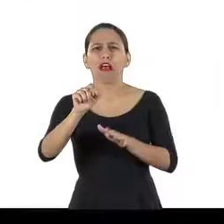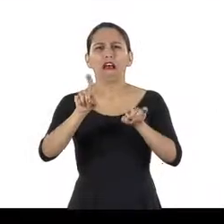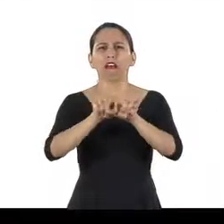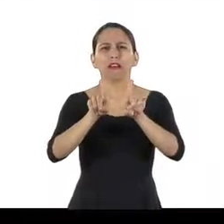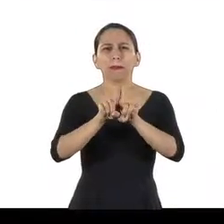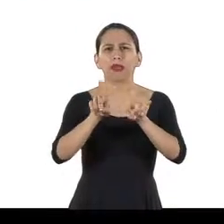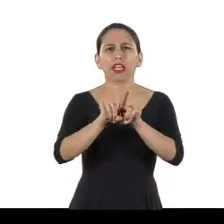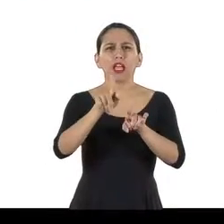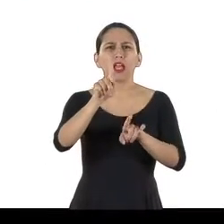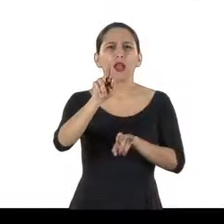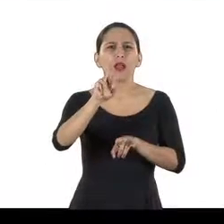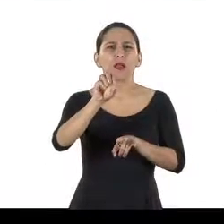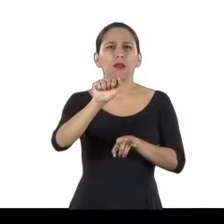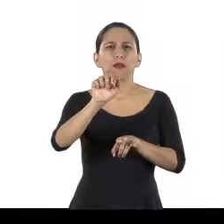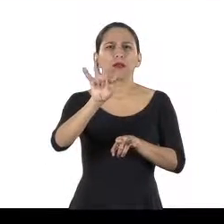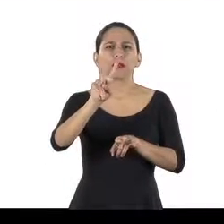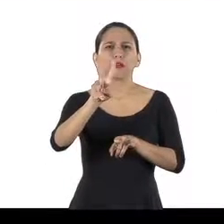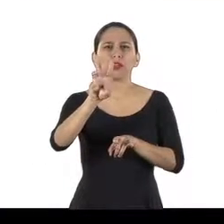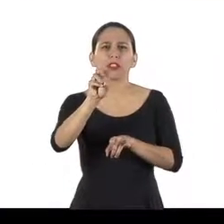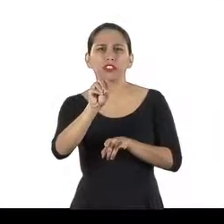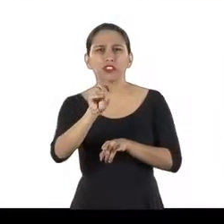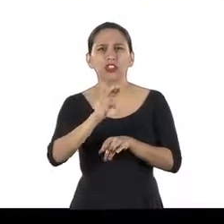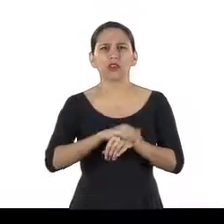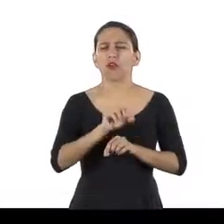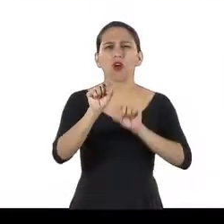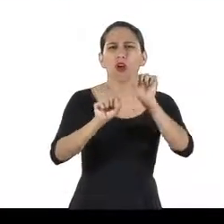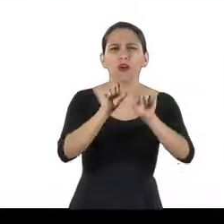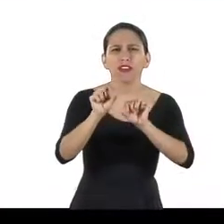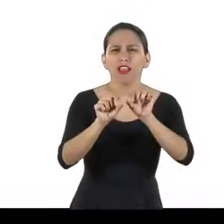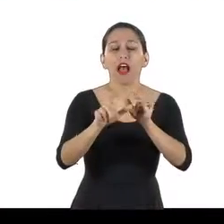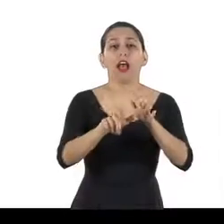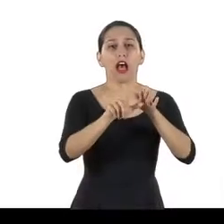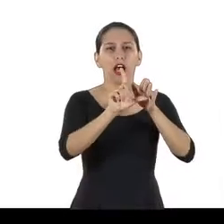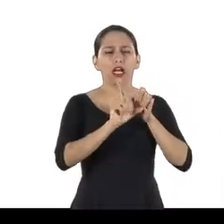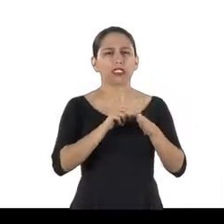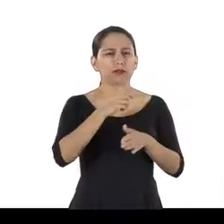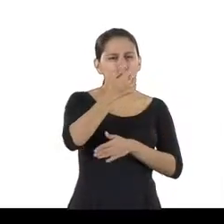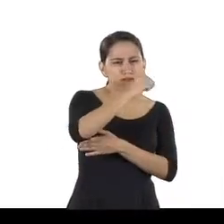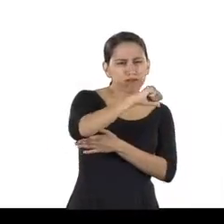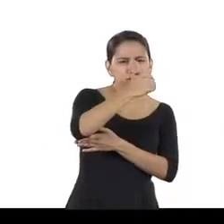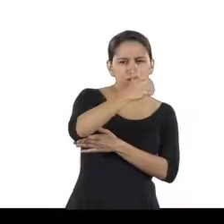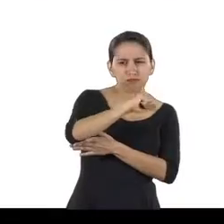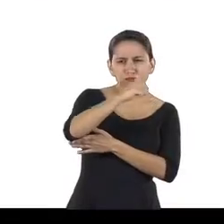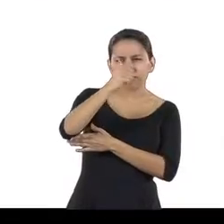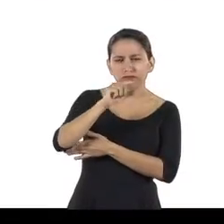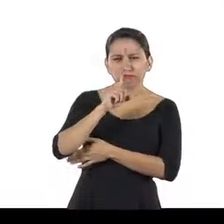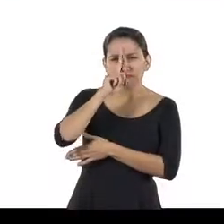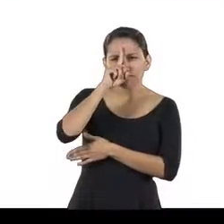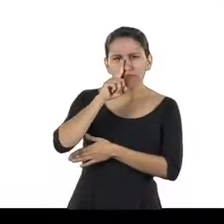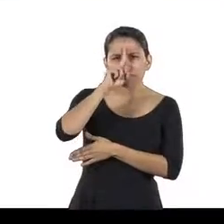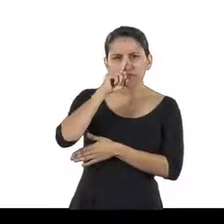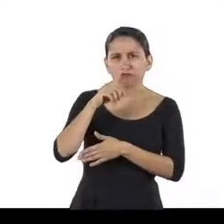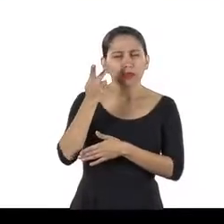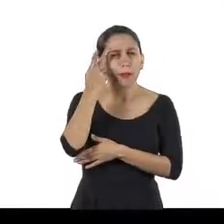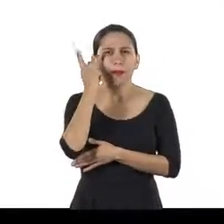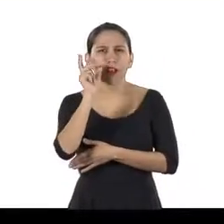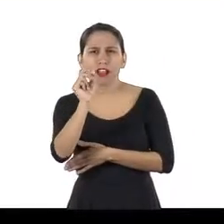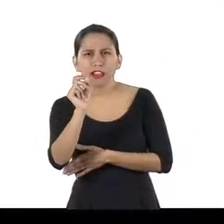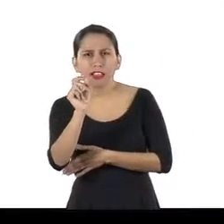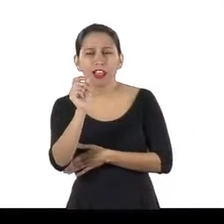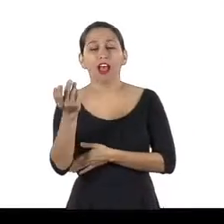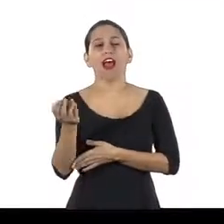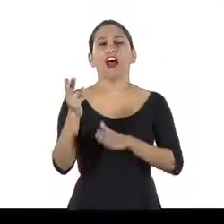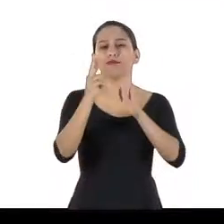ao invés de remediar, ou seja, identificar perigos e avaliar os riscos para que as medidas de controle de segurança e saúde do